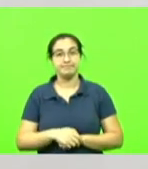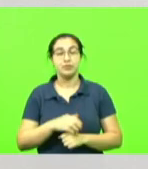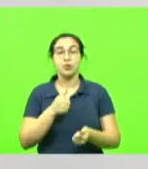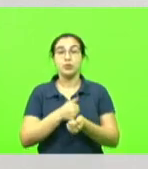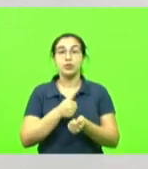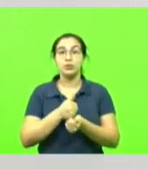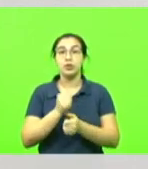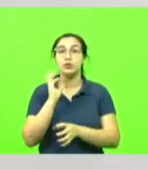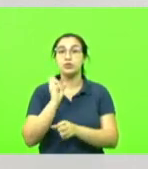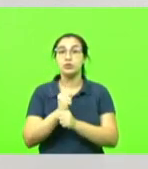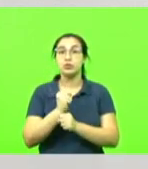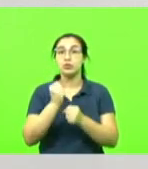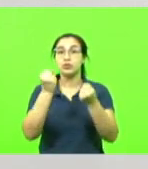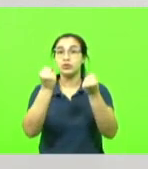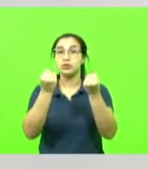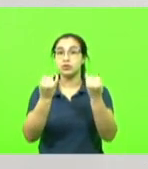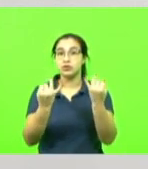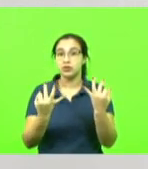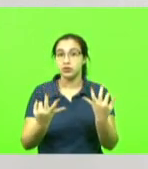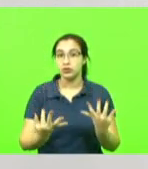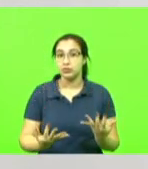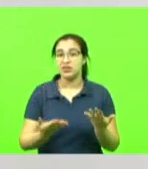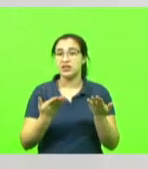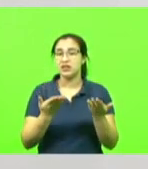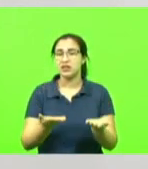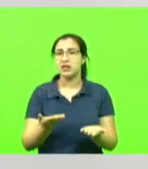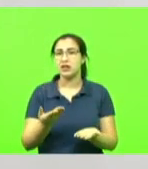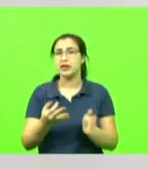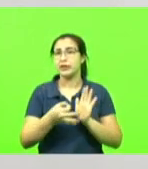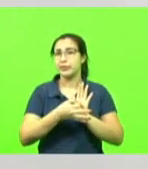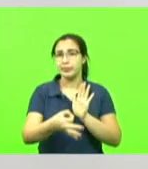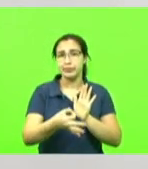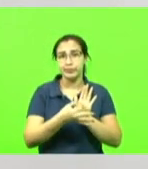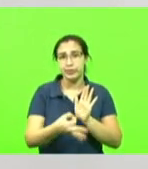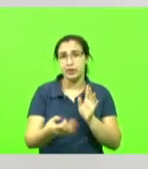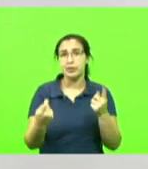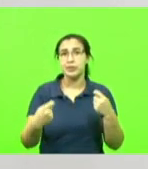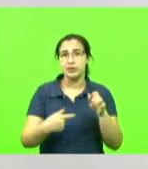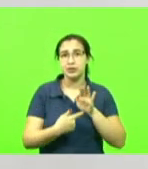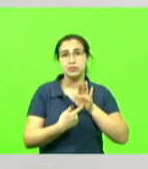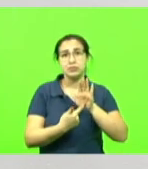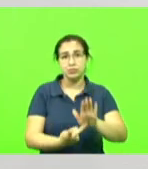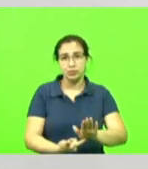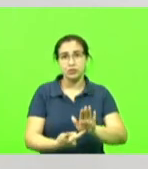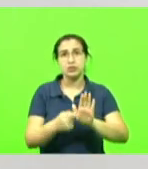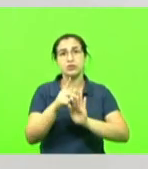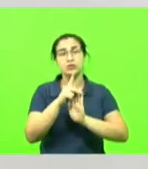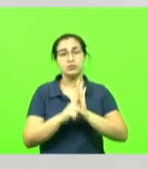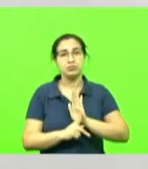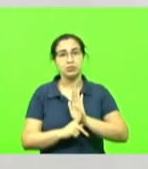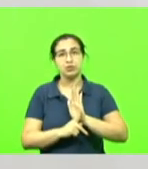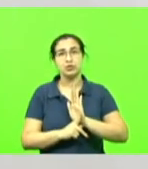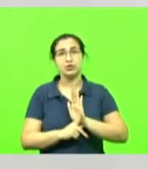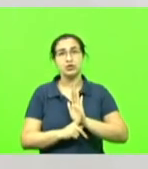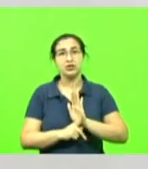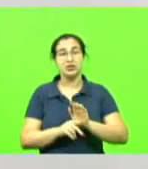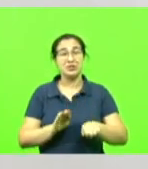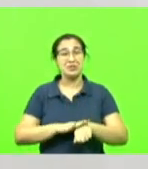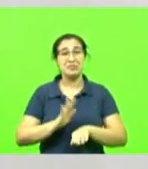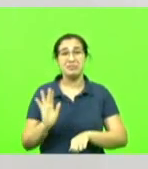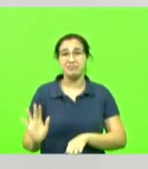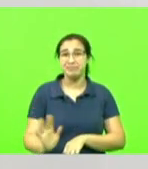Contas do Estado vai ter que dar o parecer dele em relação a esse projeto, que torna mais caro para o